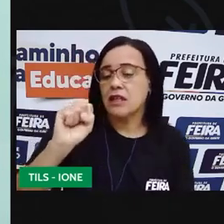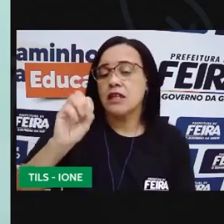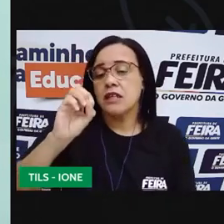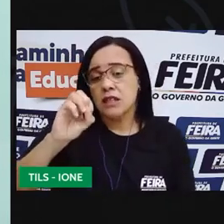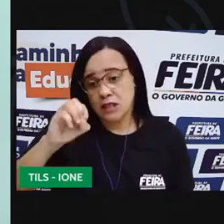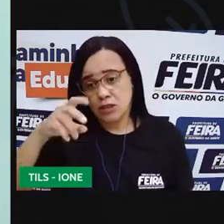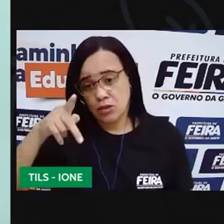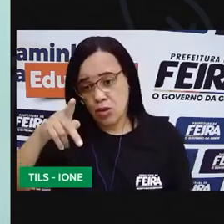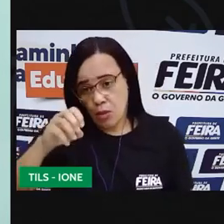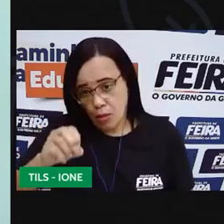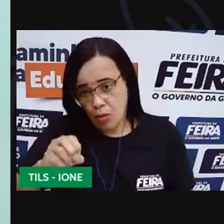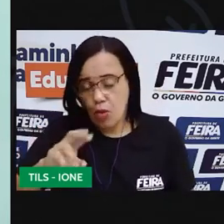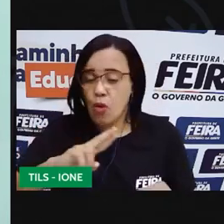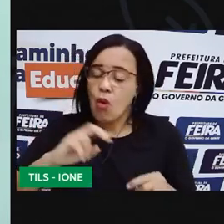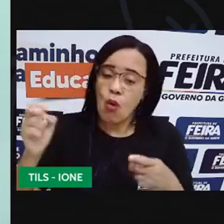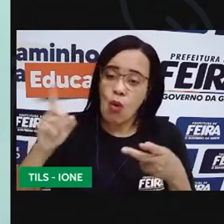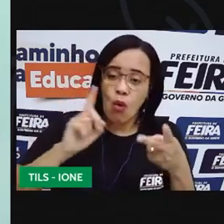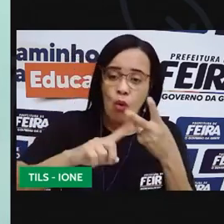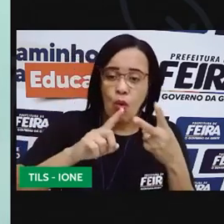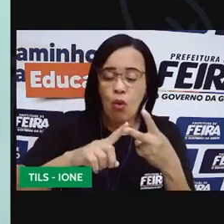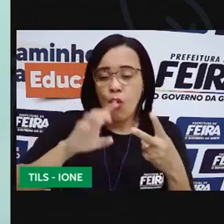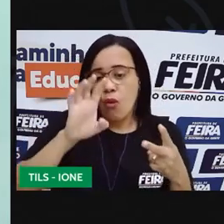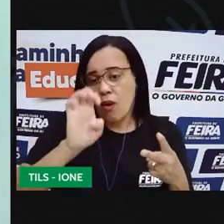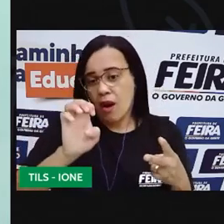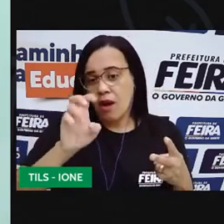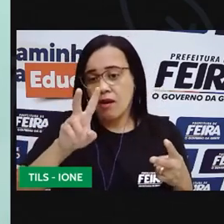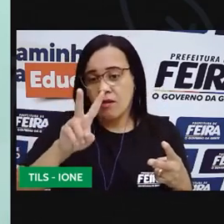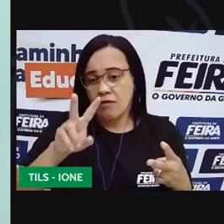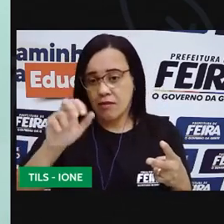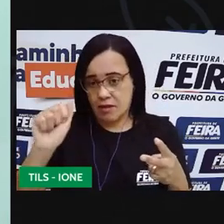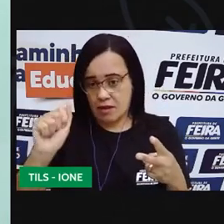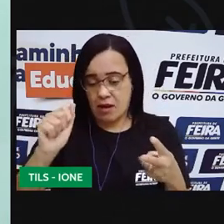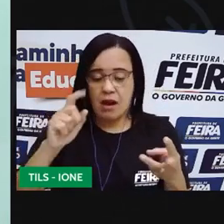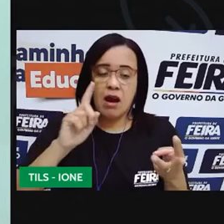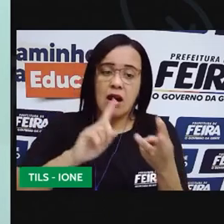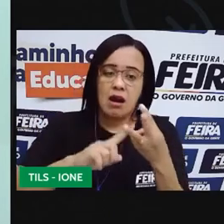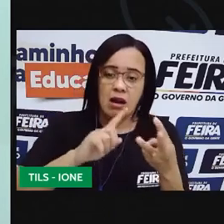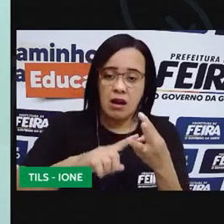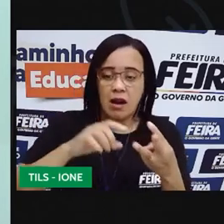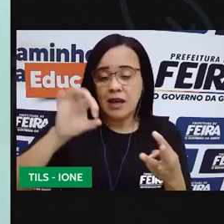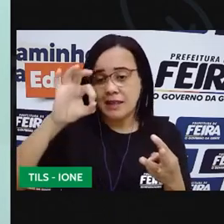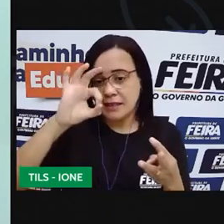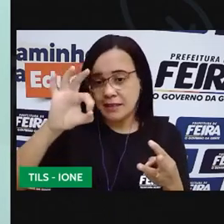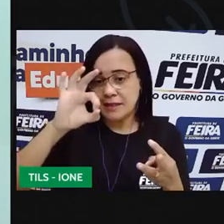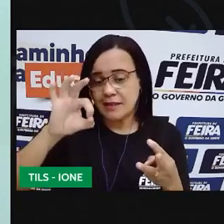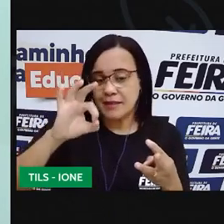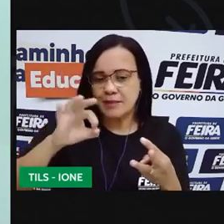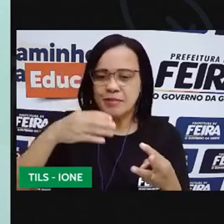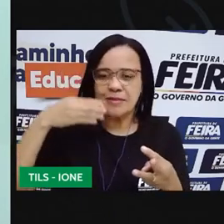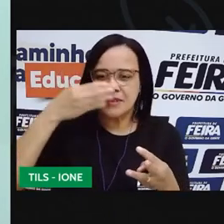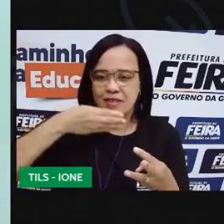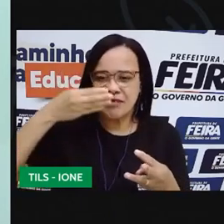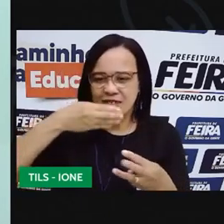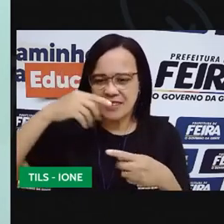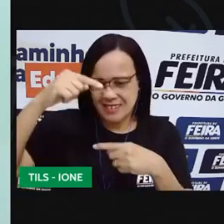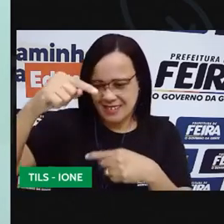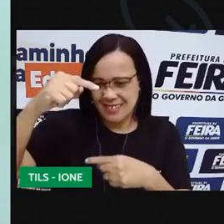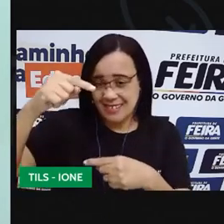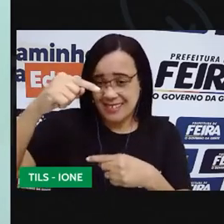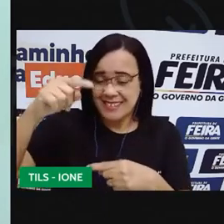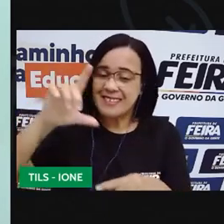o EVA, podemos utilizar também tampinhas de garrafa porque vai